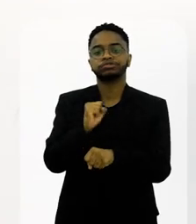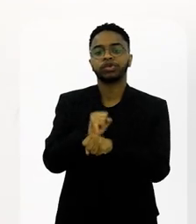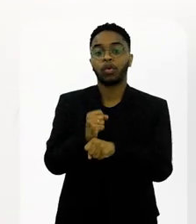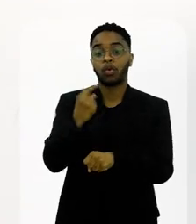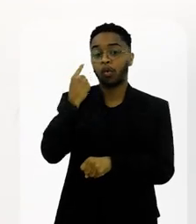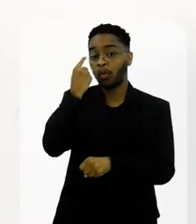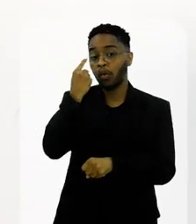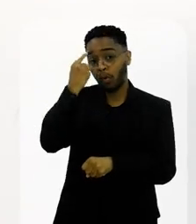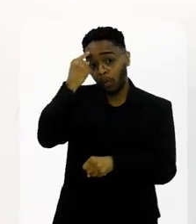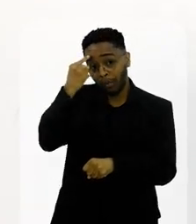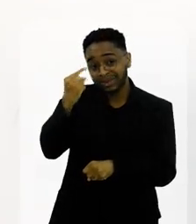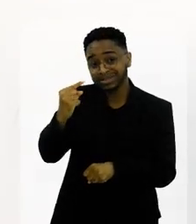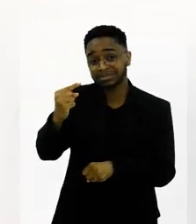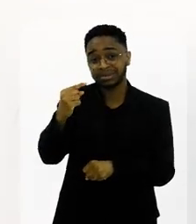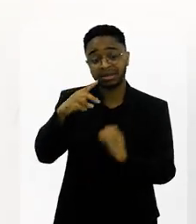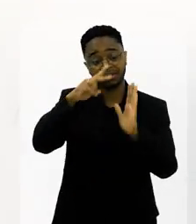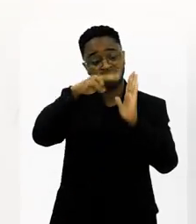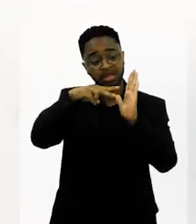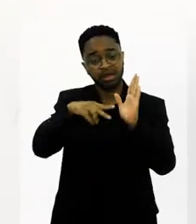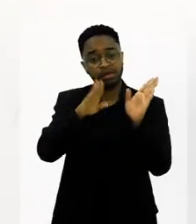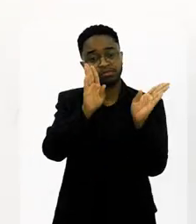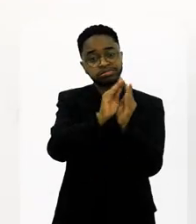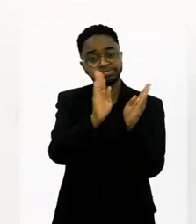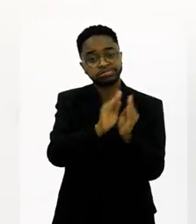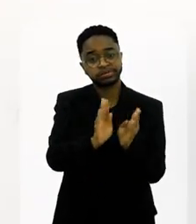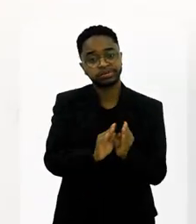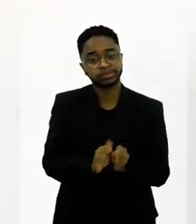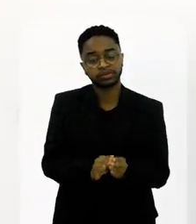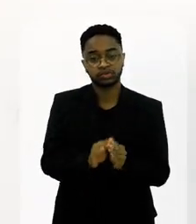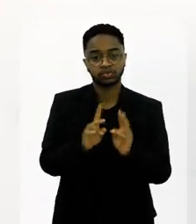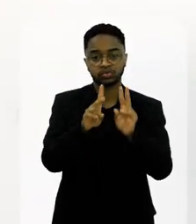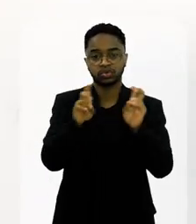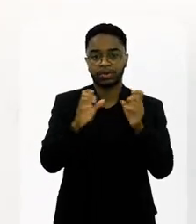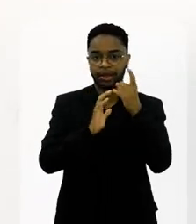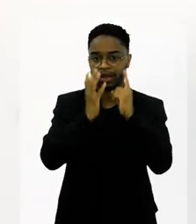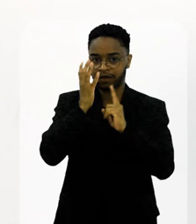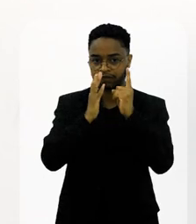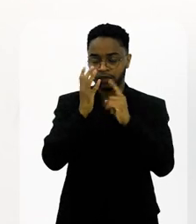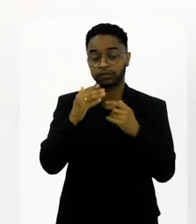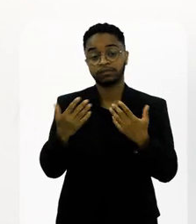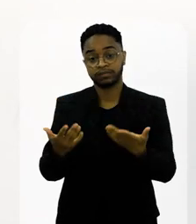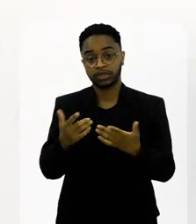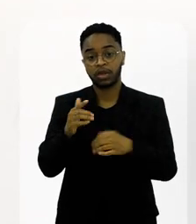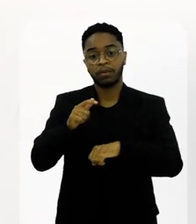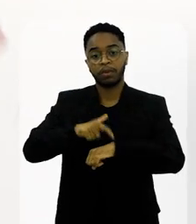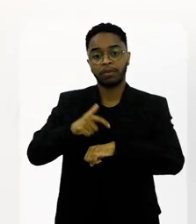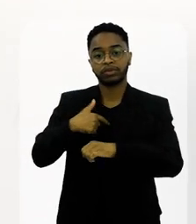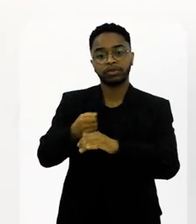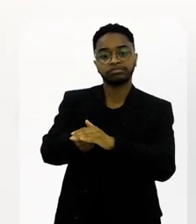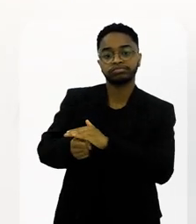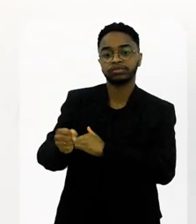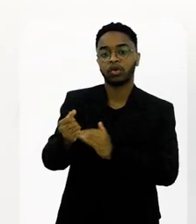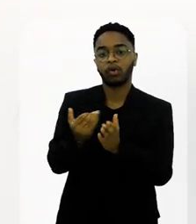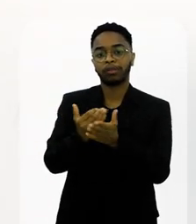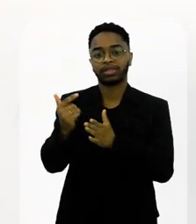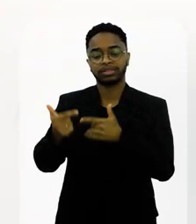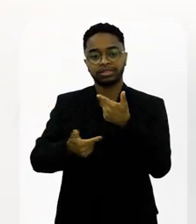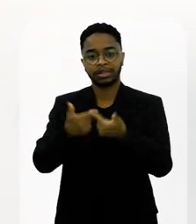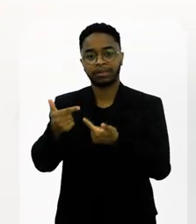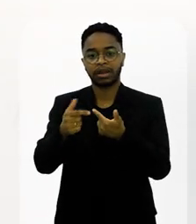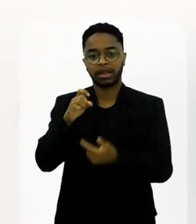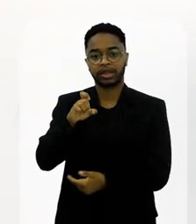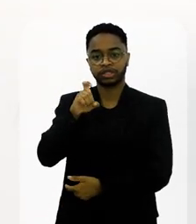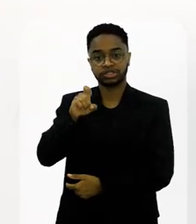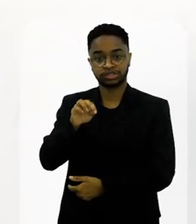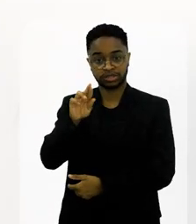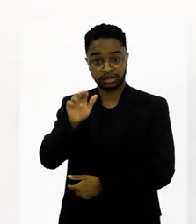a gente ficava esperando uma semana para ver 7 ou 8 notinhas de carnaval no Jornal Dia. E aí, quando eu vou para o extra e que eu